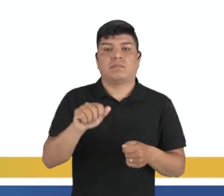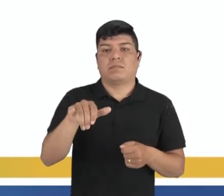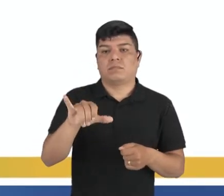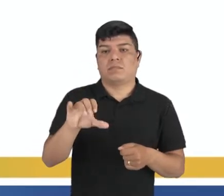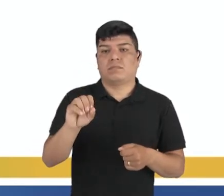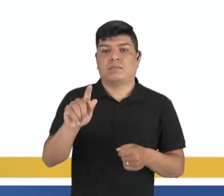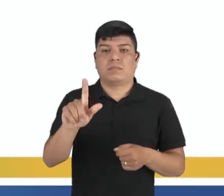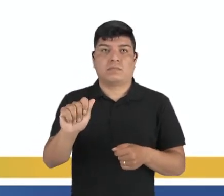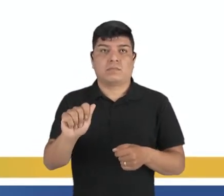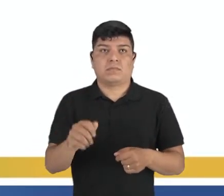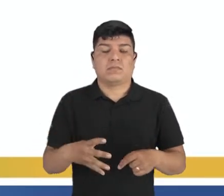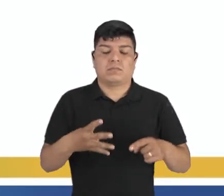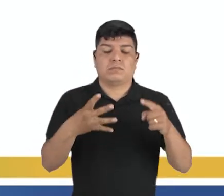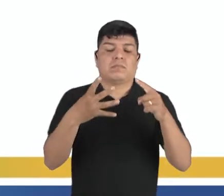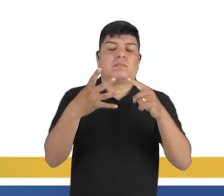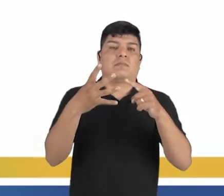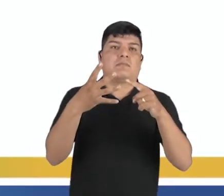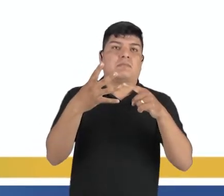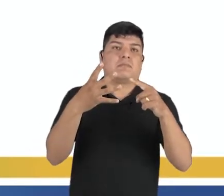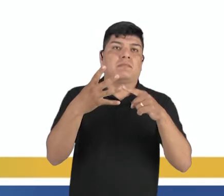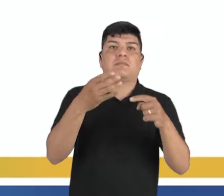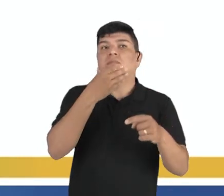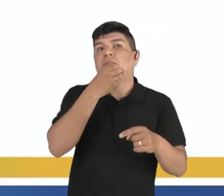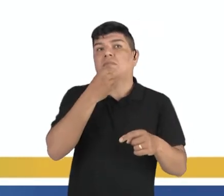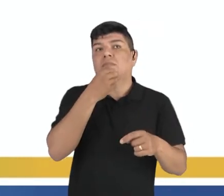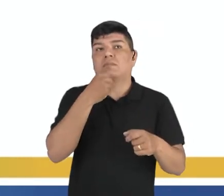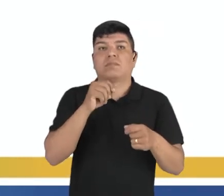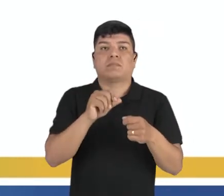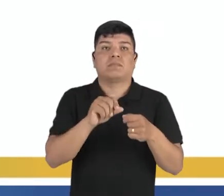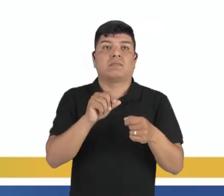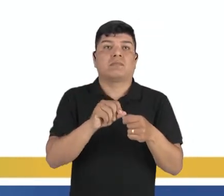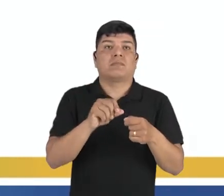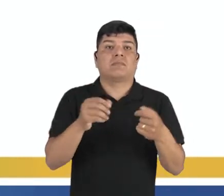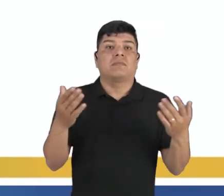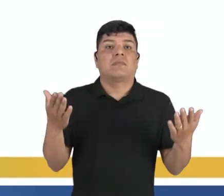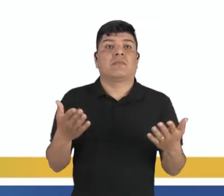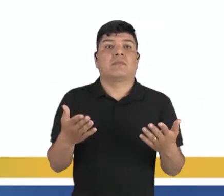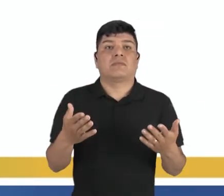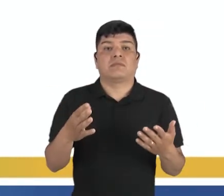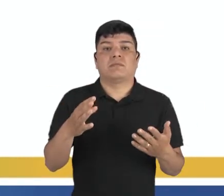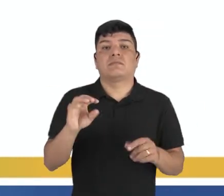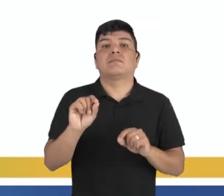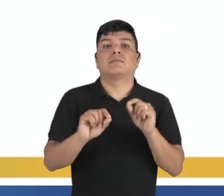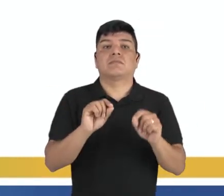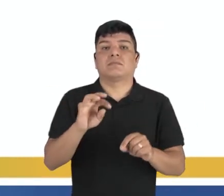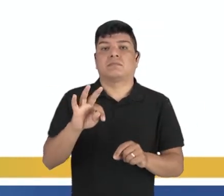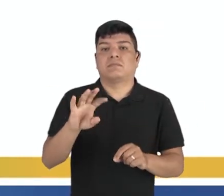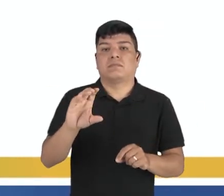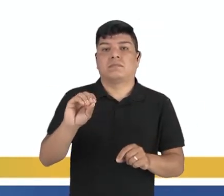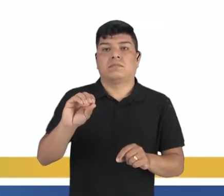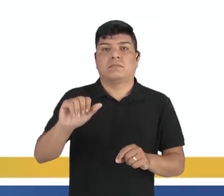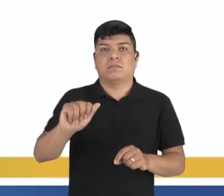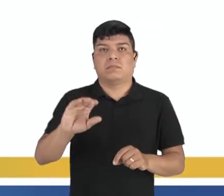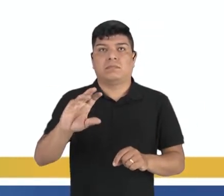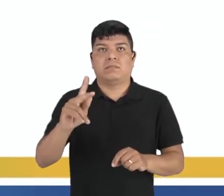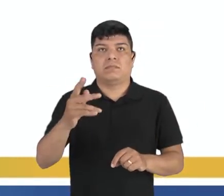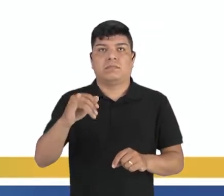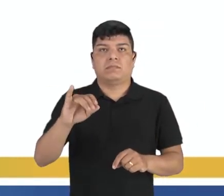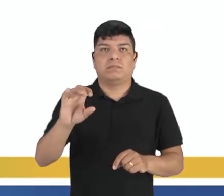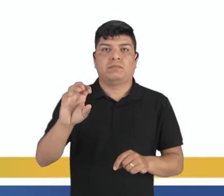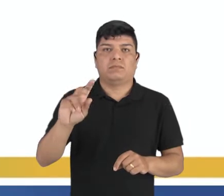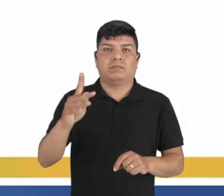Na imagem 3, ali o camarada está fazendo o que chamamos de Tai Chi Chuan. E na imagem 4,